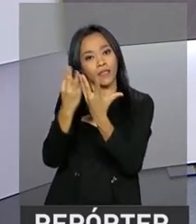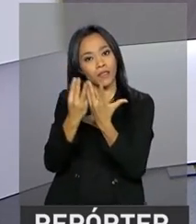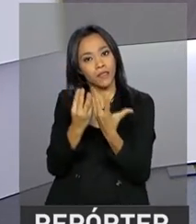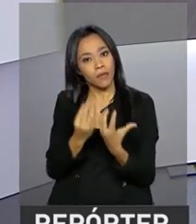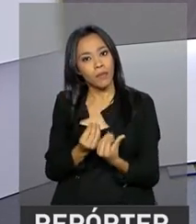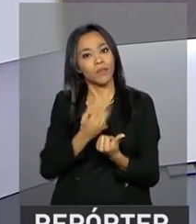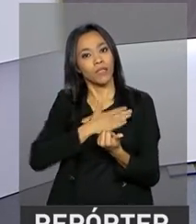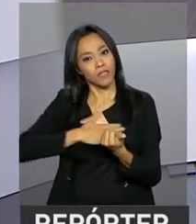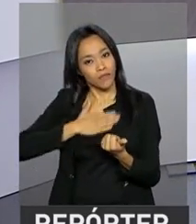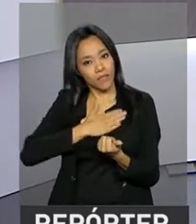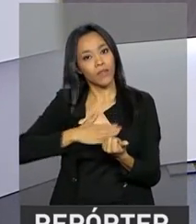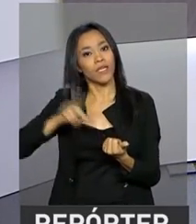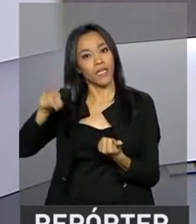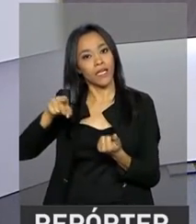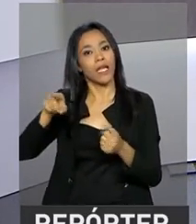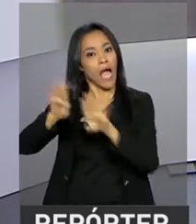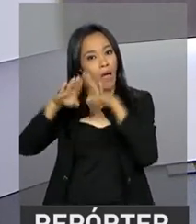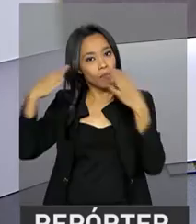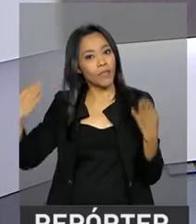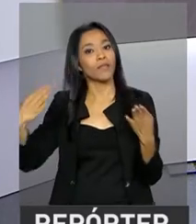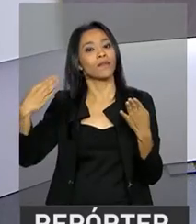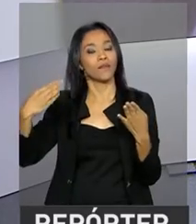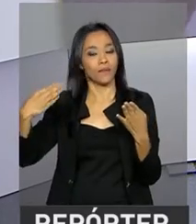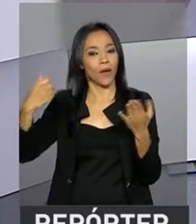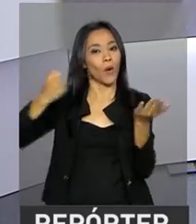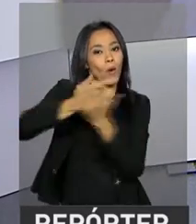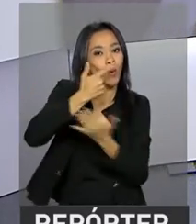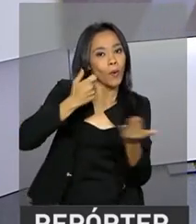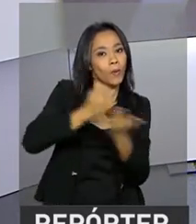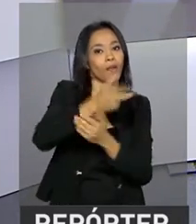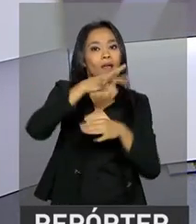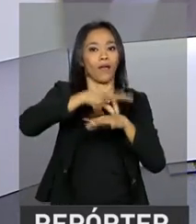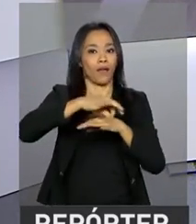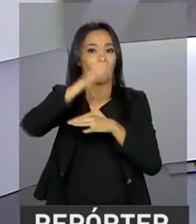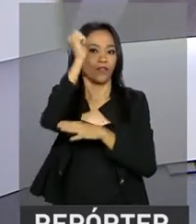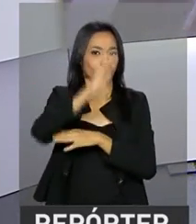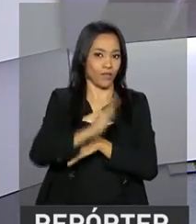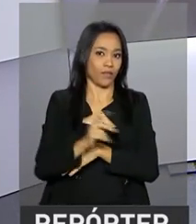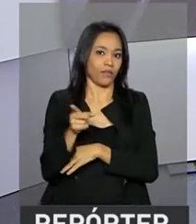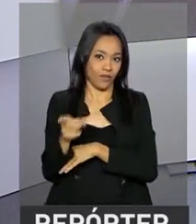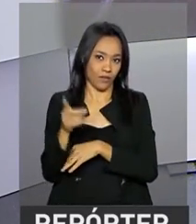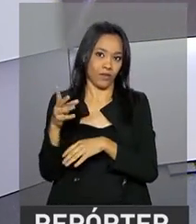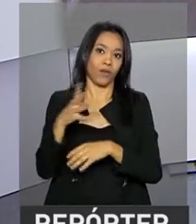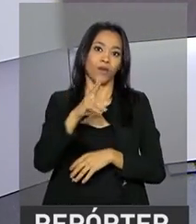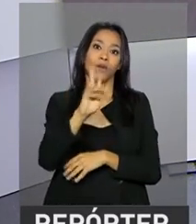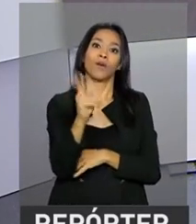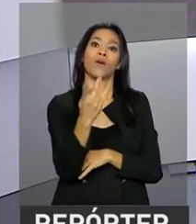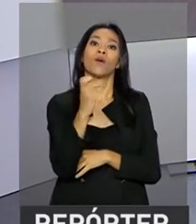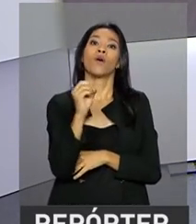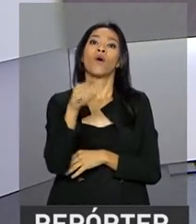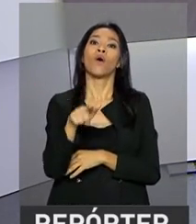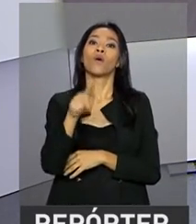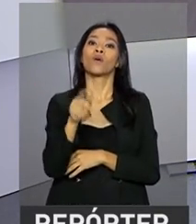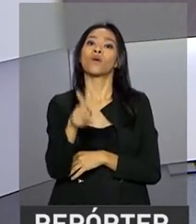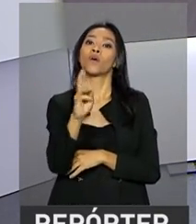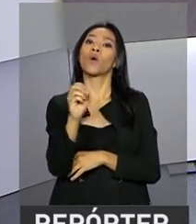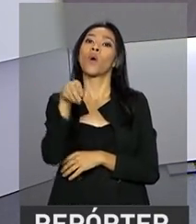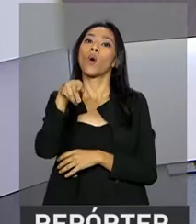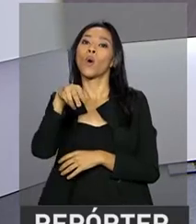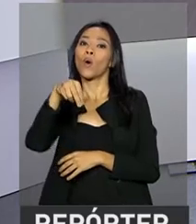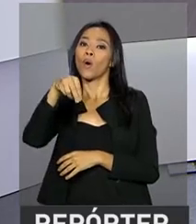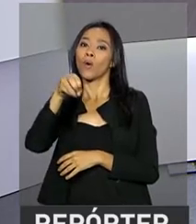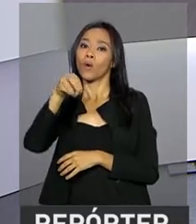notícia de que Hong Kong reabriu o mercado para as carnes brasileiras. Com essa medida, todos os grandes